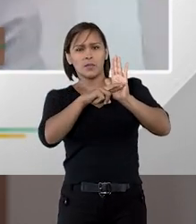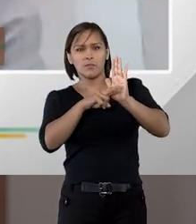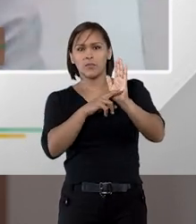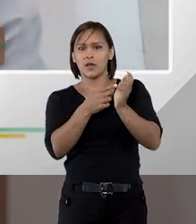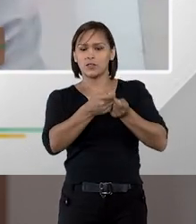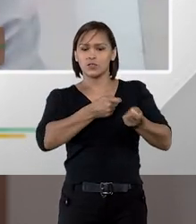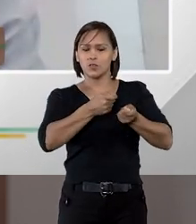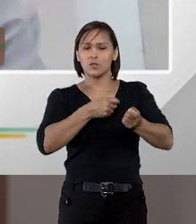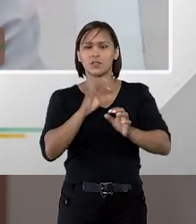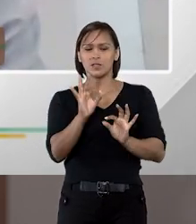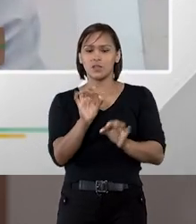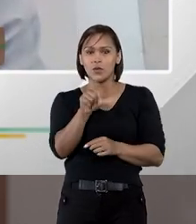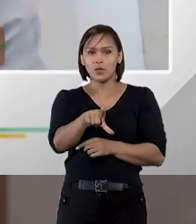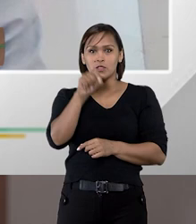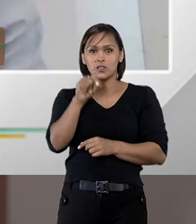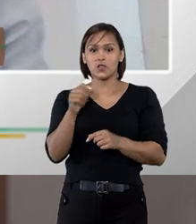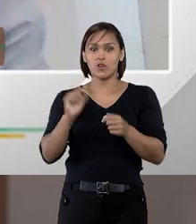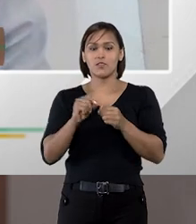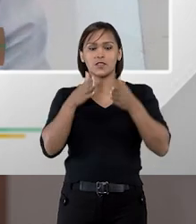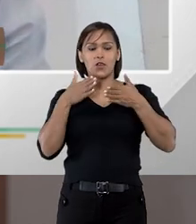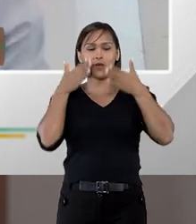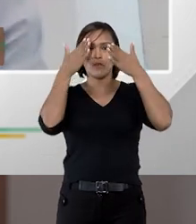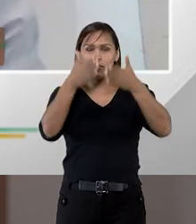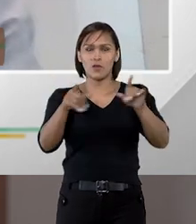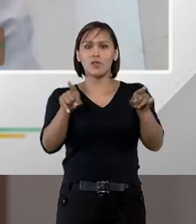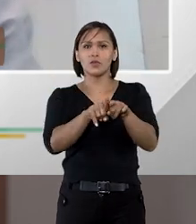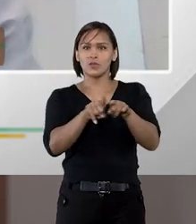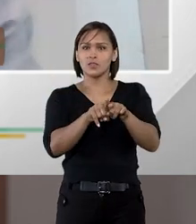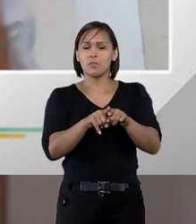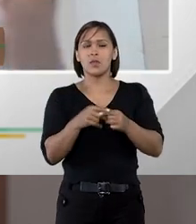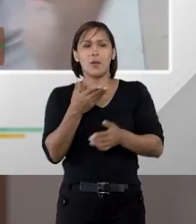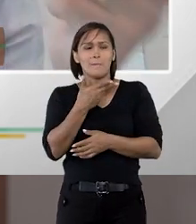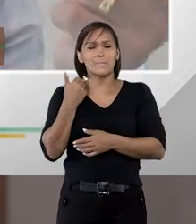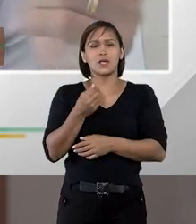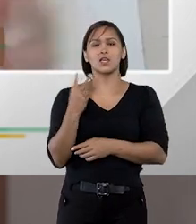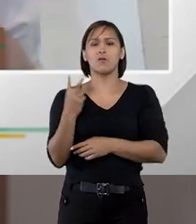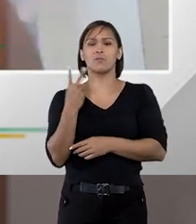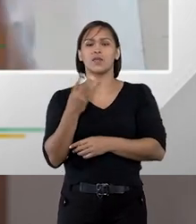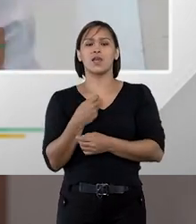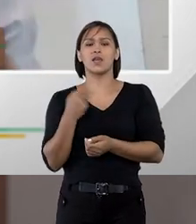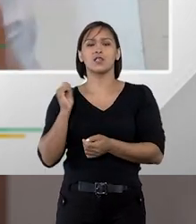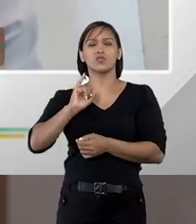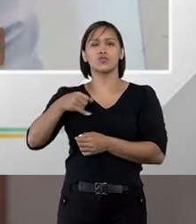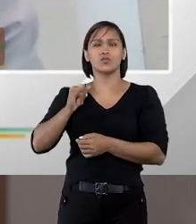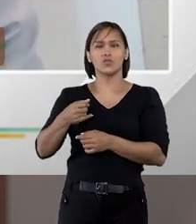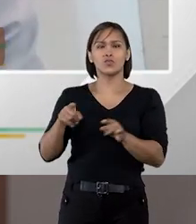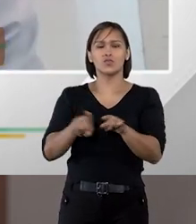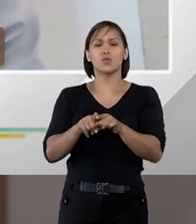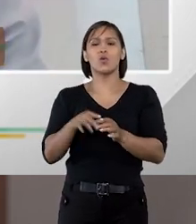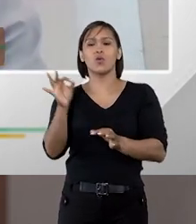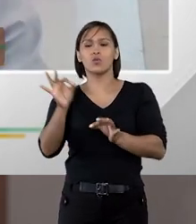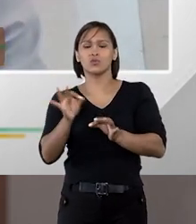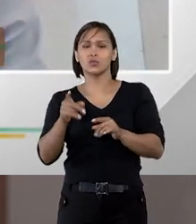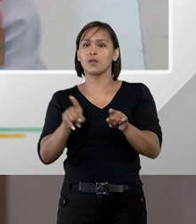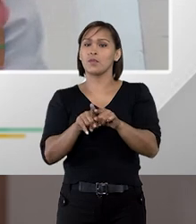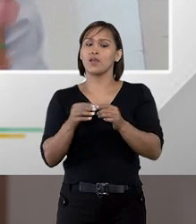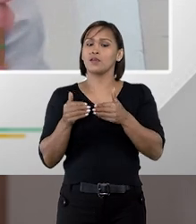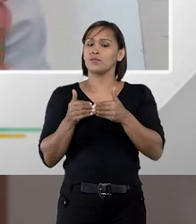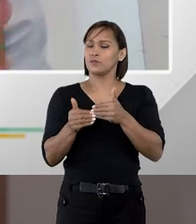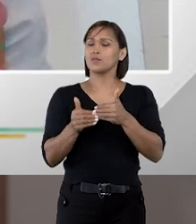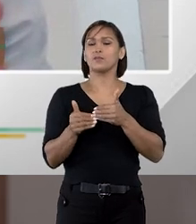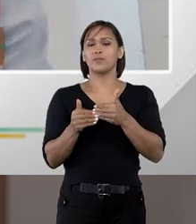competição e de escolha que vai ser feito de forma objetiva, o menor preço, o maior desconto, e assim sucessivamente,